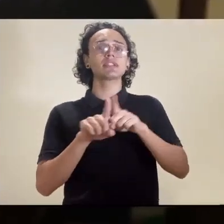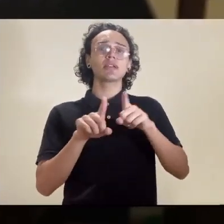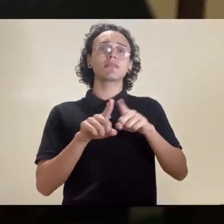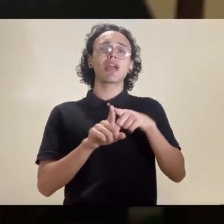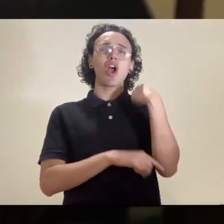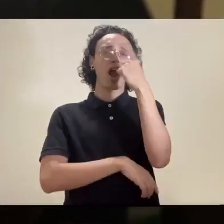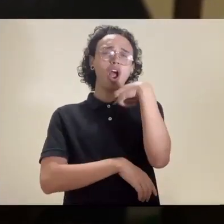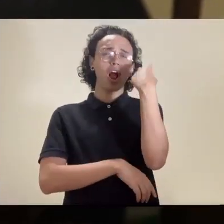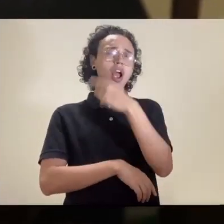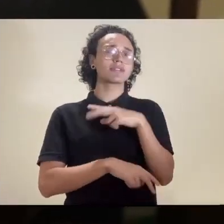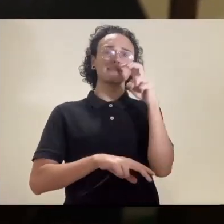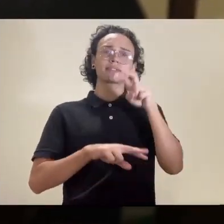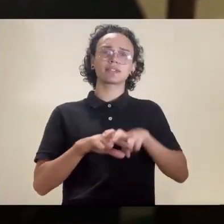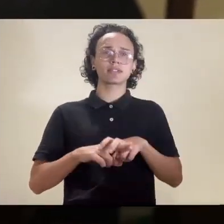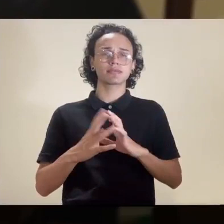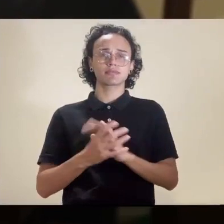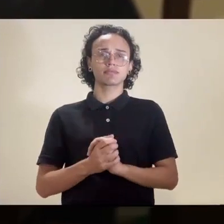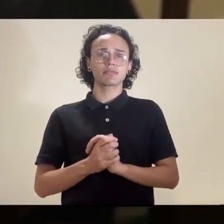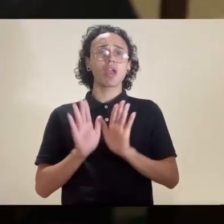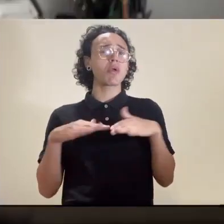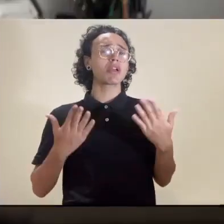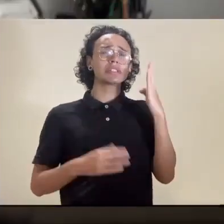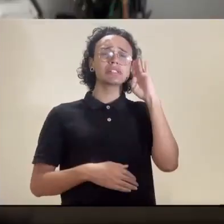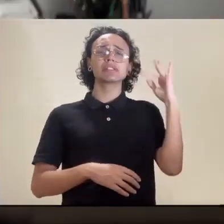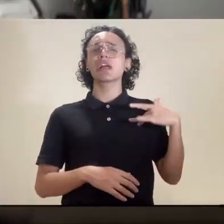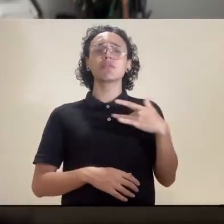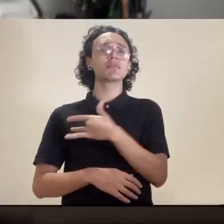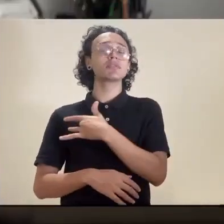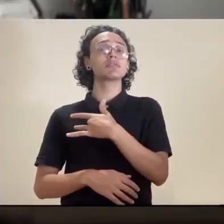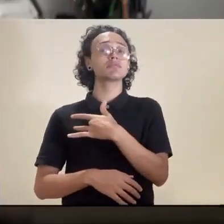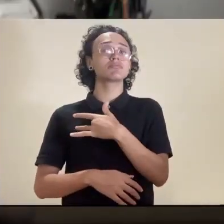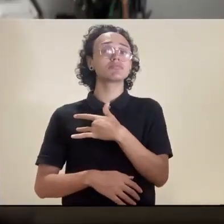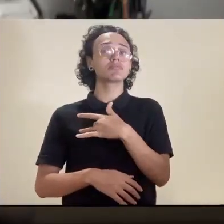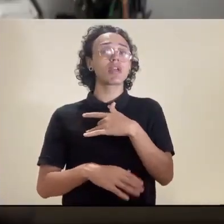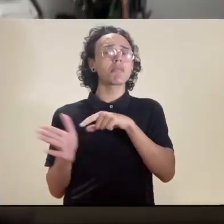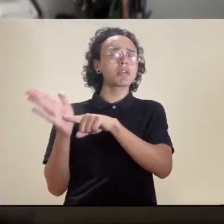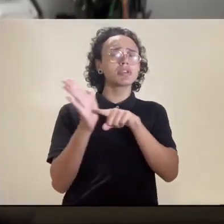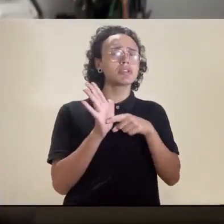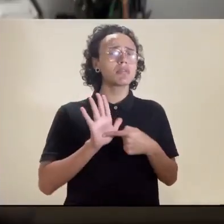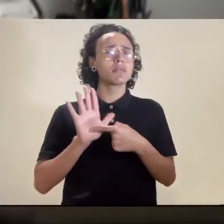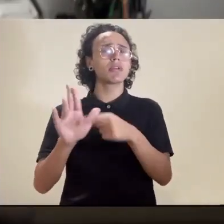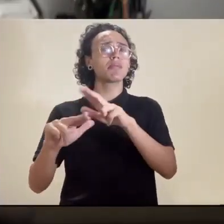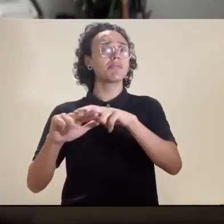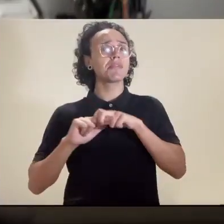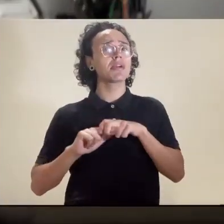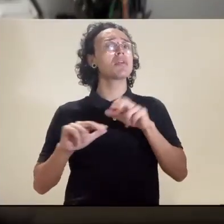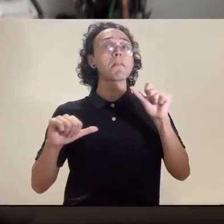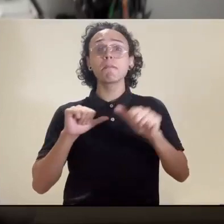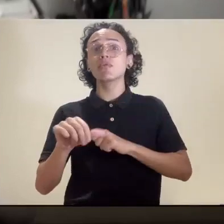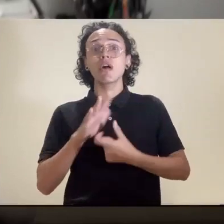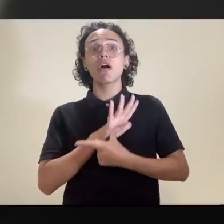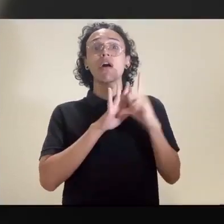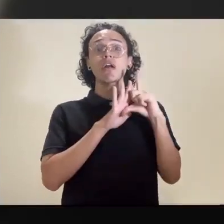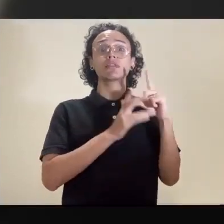passam muitas horas do dia sentadas. Quais são os principais problemas de saúde apontados pela pesquisa